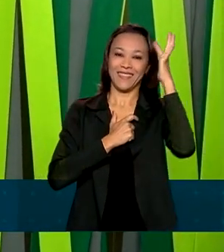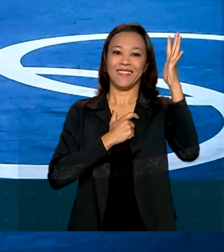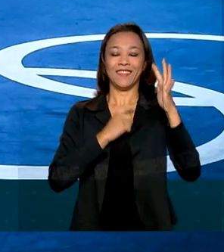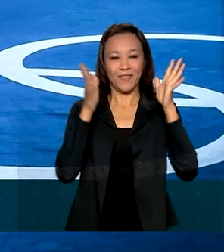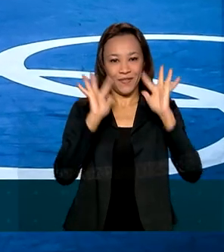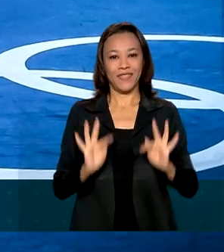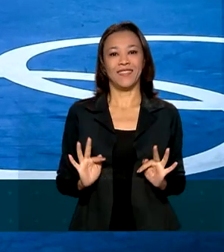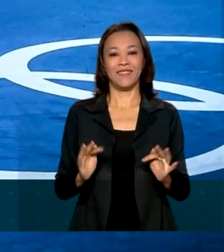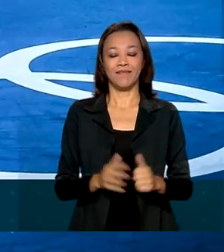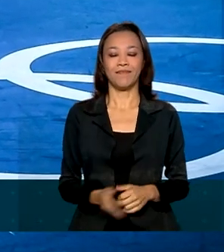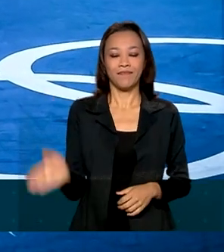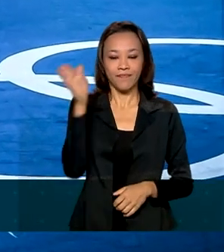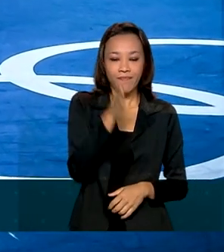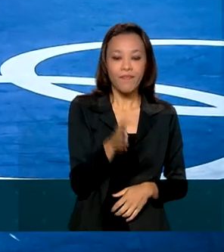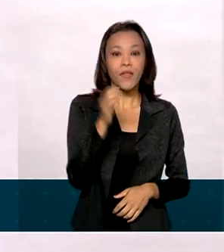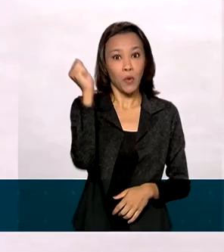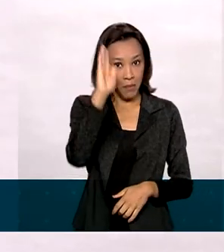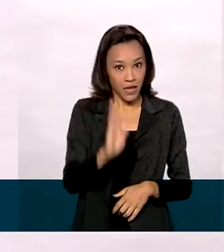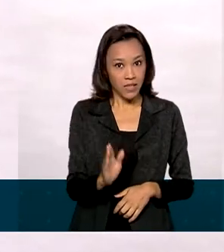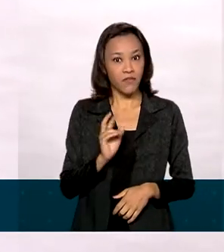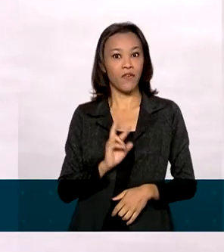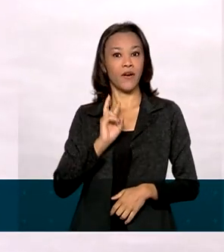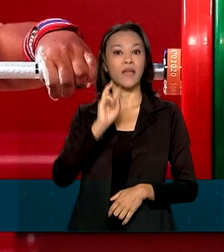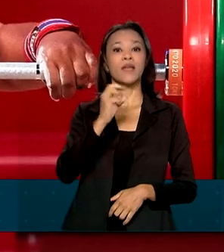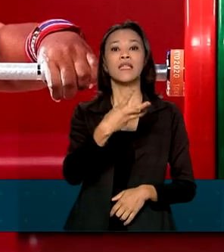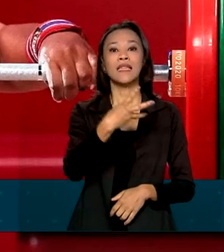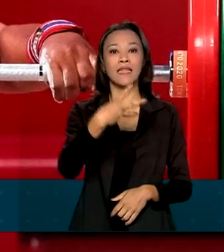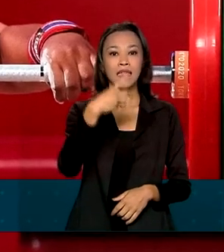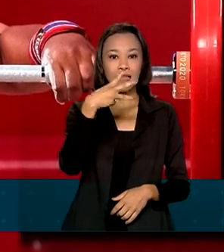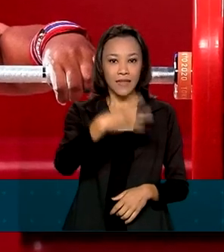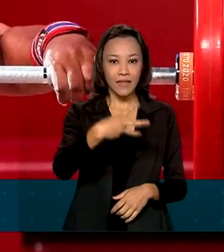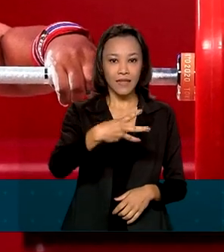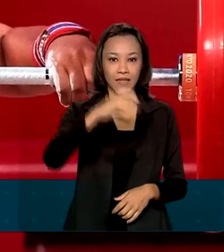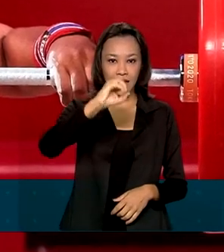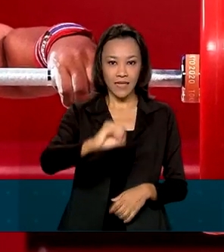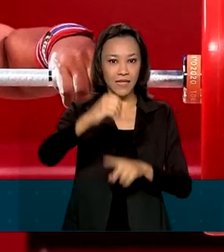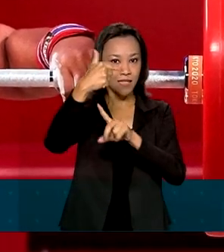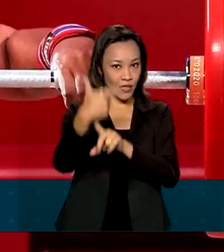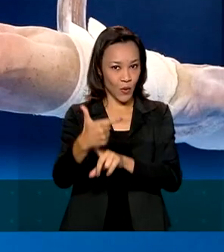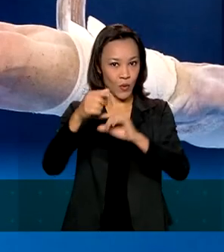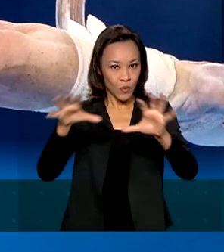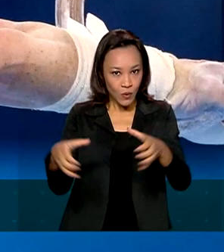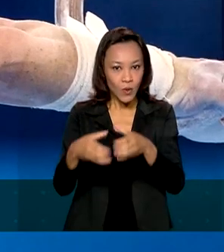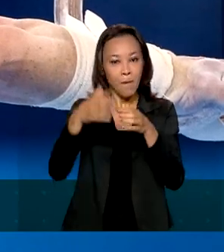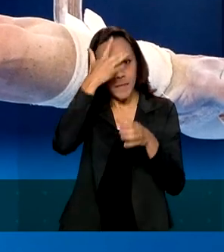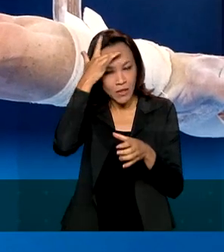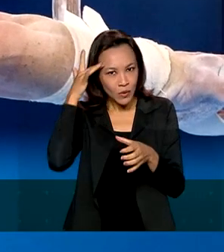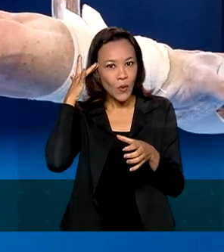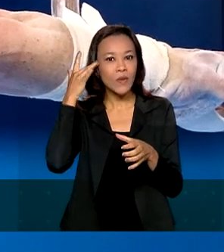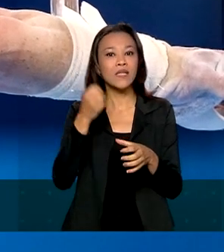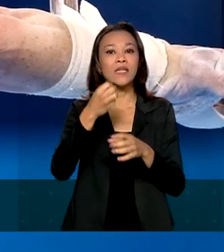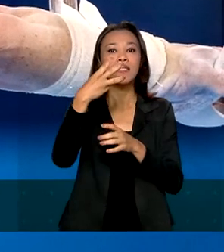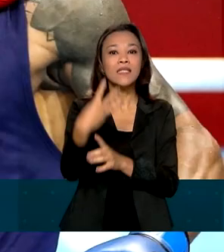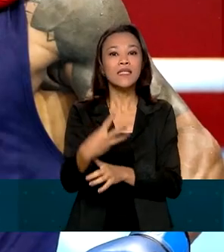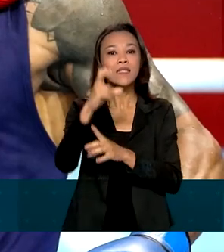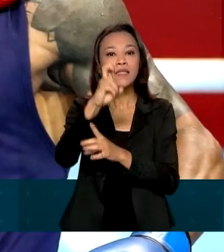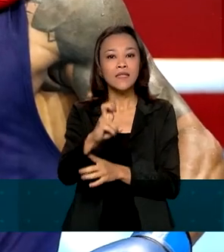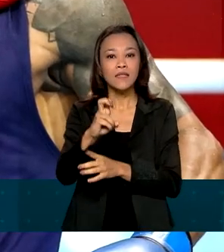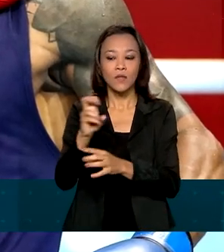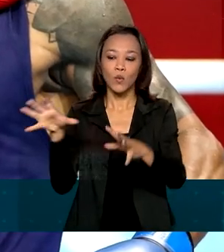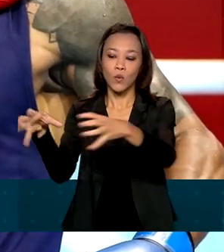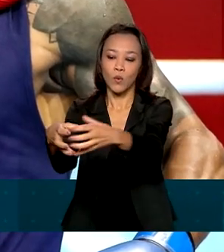muito feliz. O Brasil foi representado por 302 atletas em 35 modalidades olímpicas.